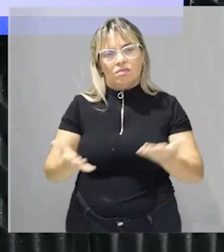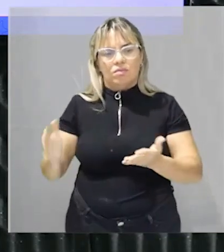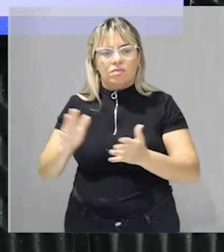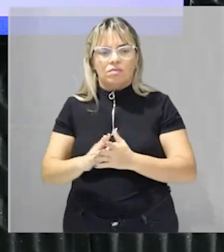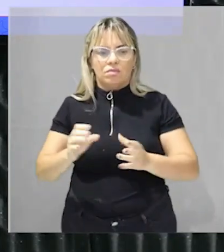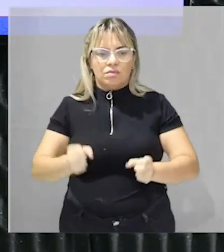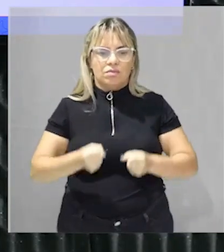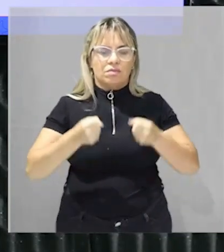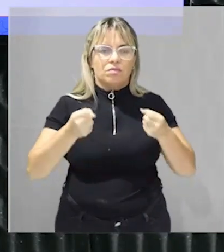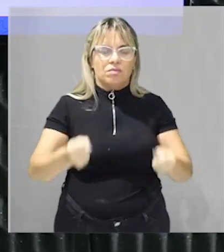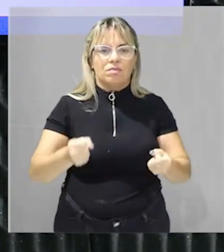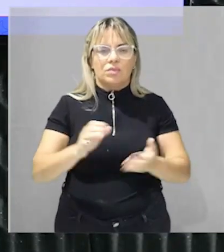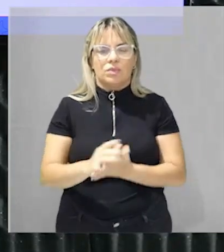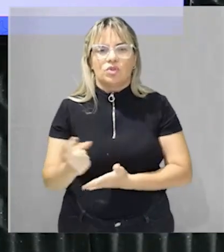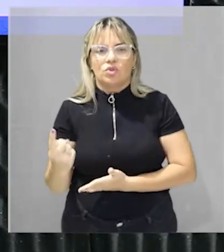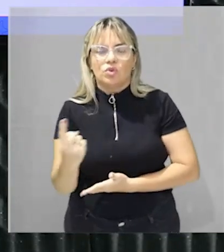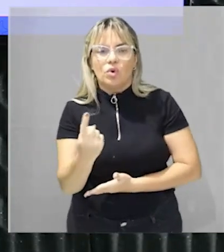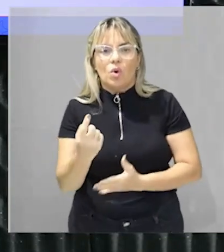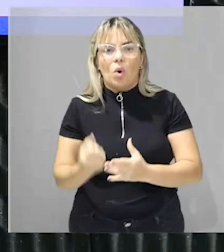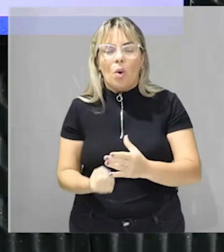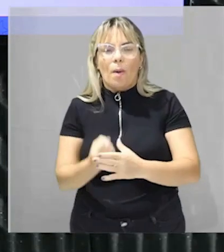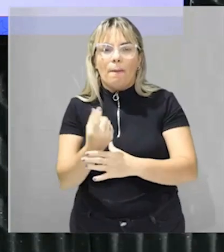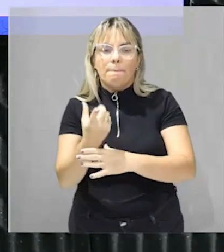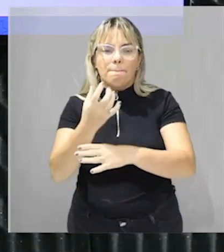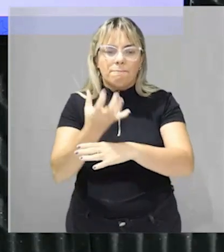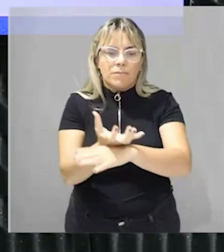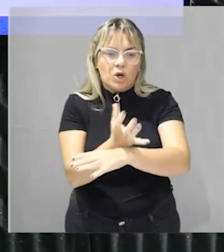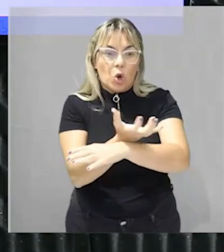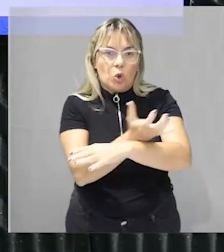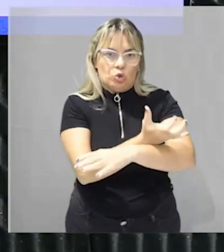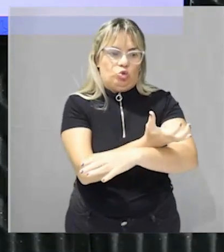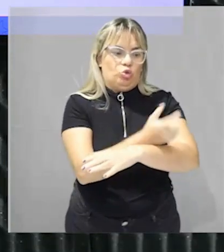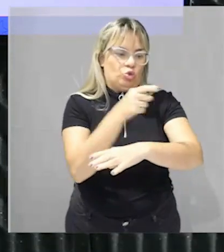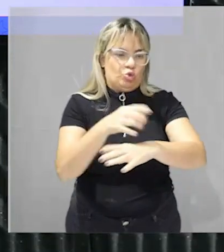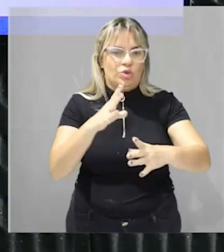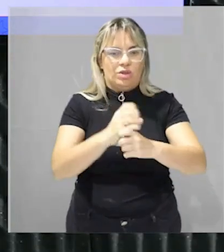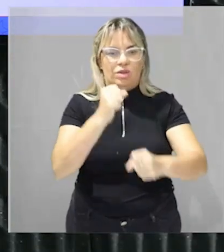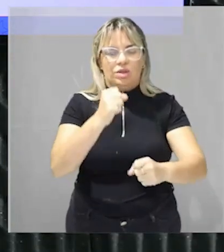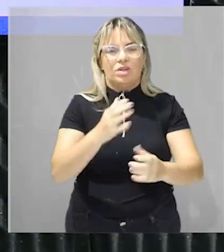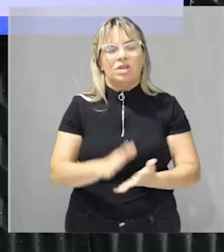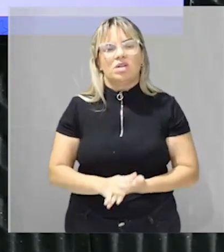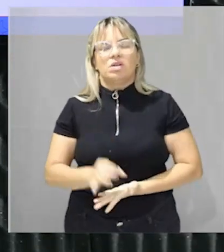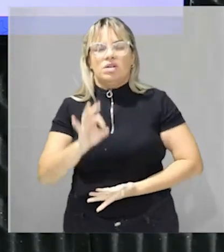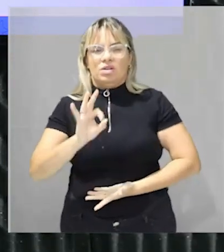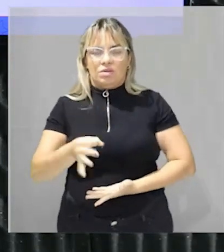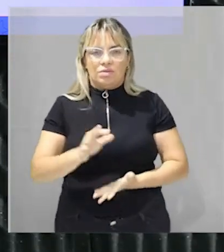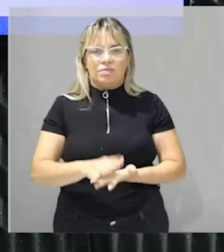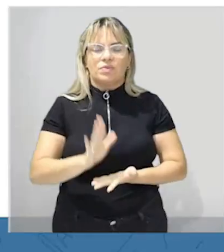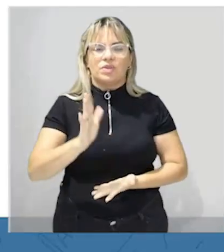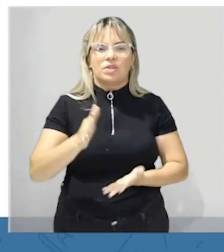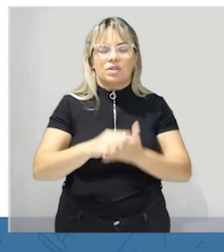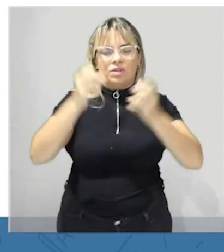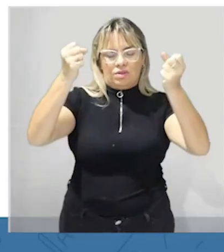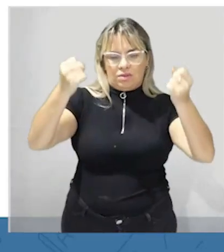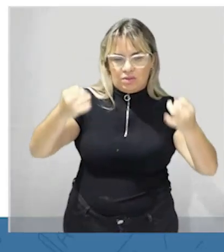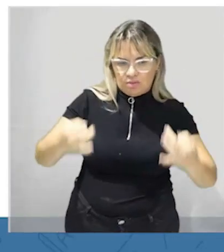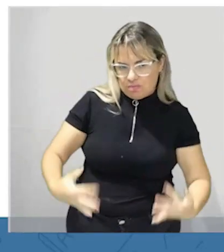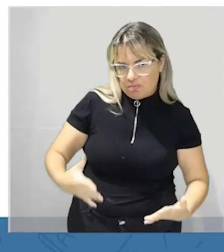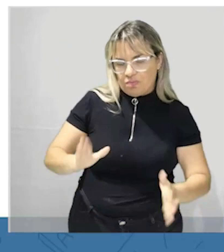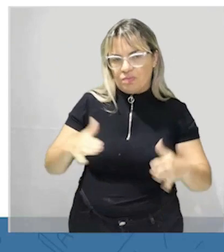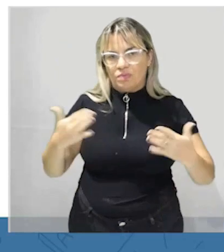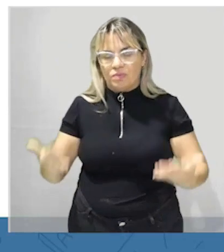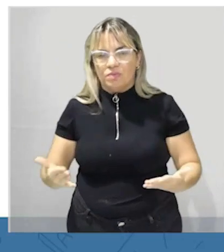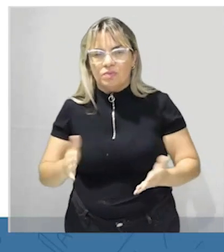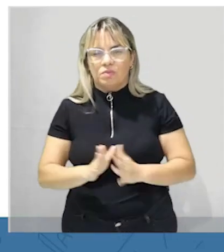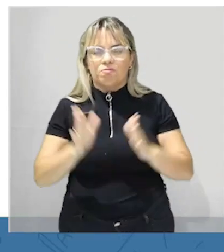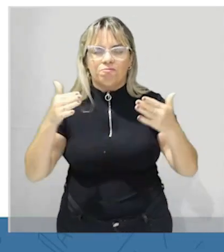fortalecimento das atividades monocultoras com certeza né galera a gente falou sobre isso deixei muito claro aquilo que vai te dar mais lucro se